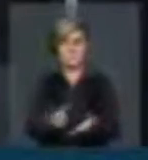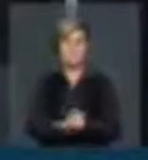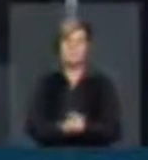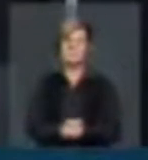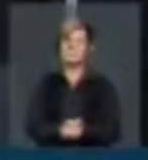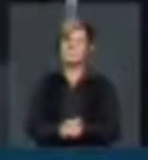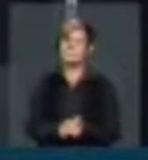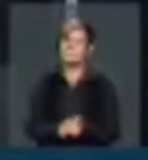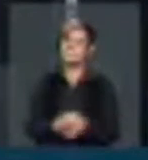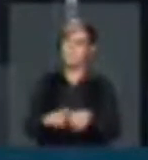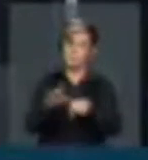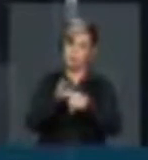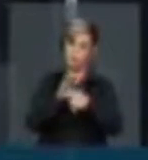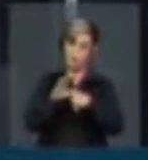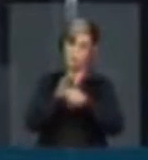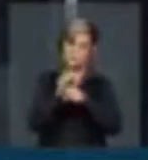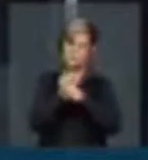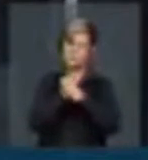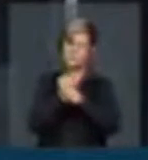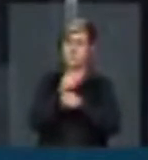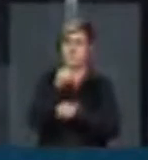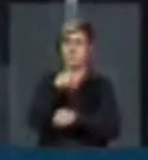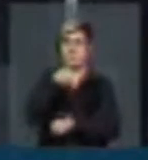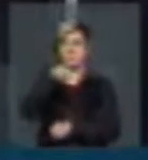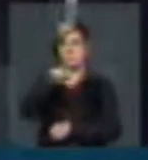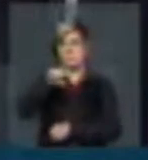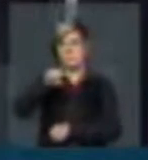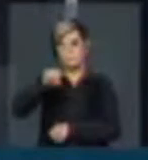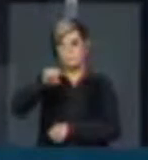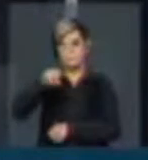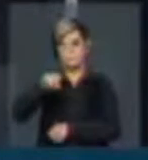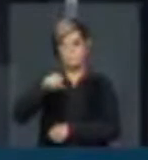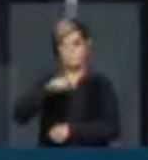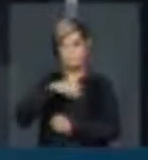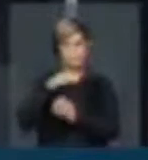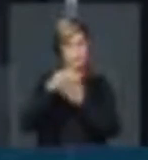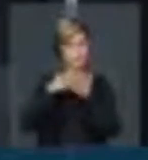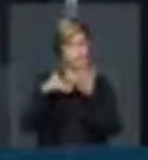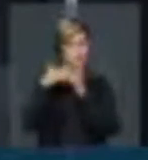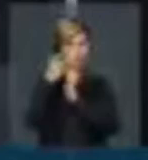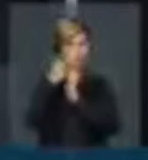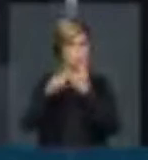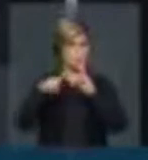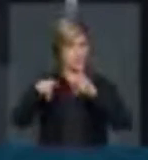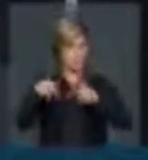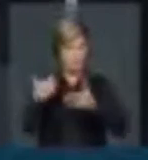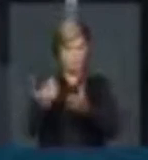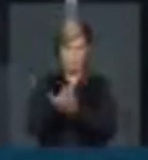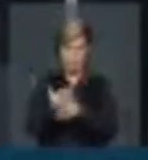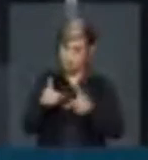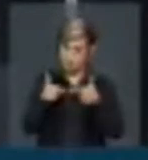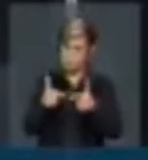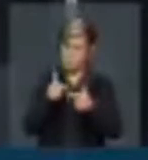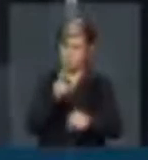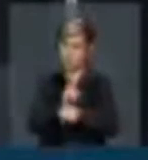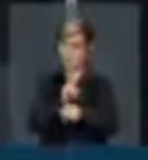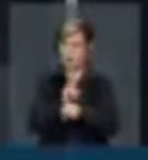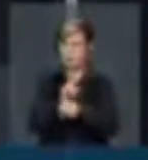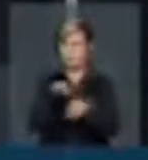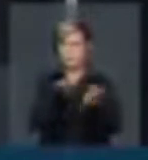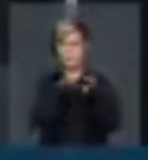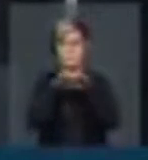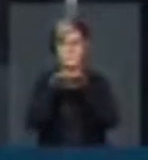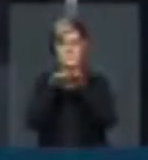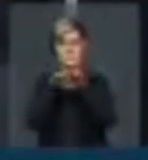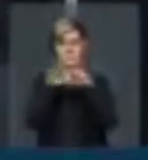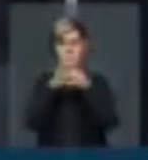A Constituição de 88 coroa todo um processo de luta em defesa da democracia. E com